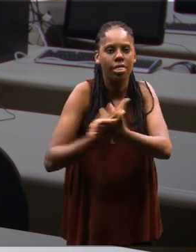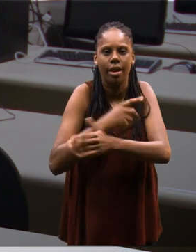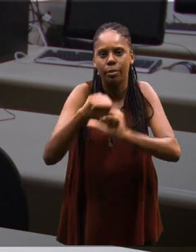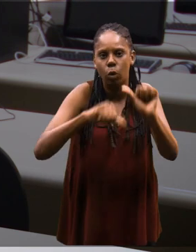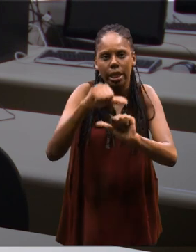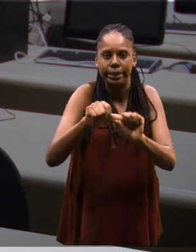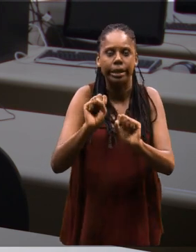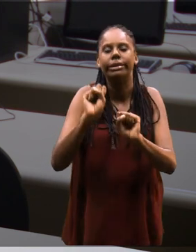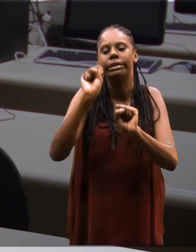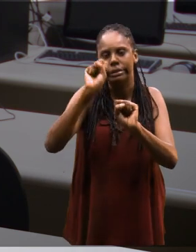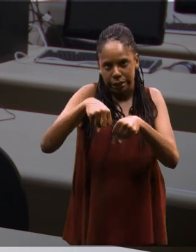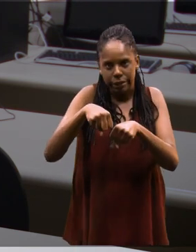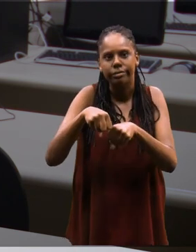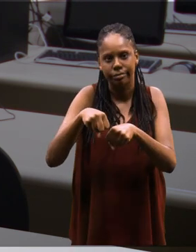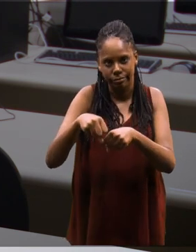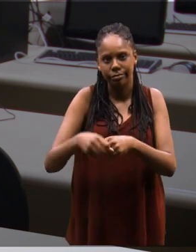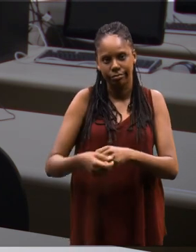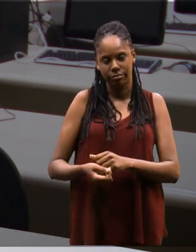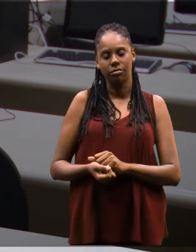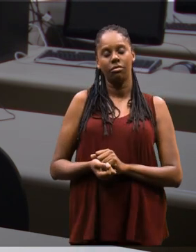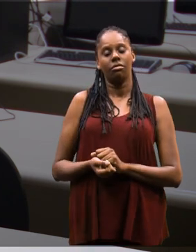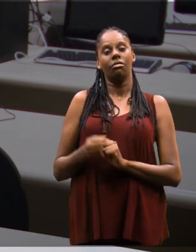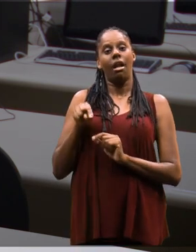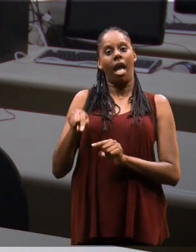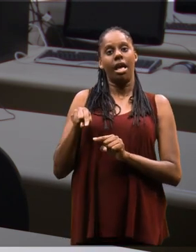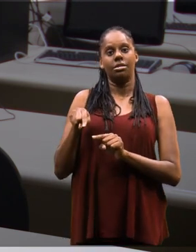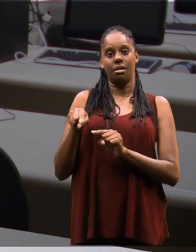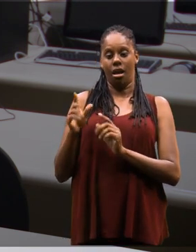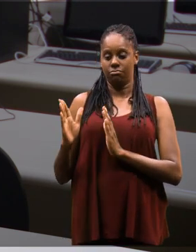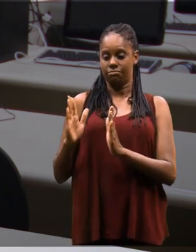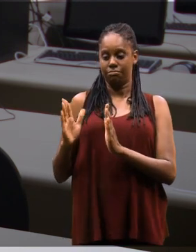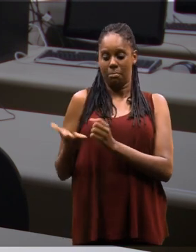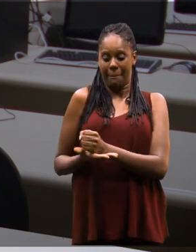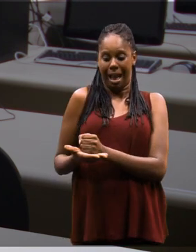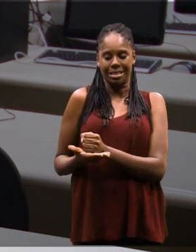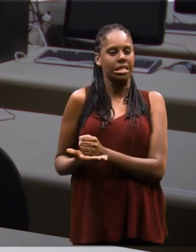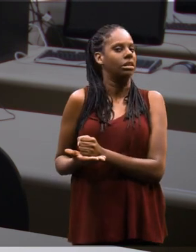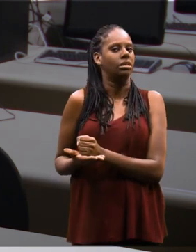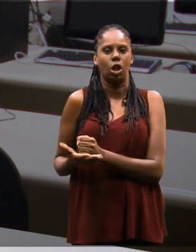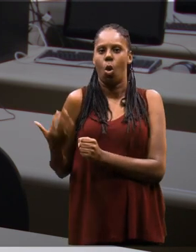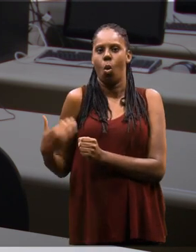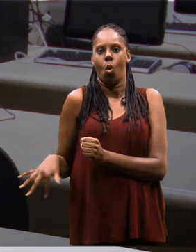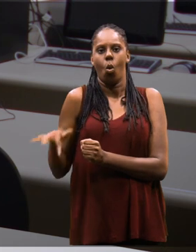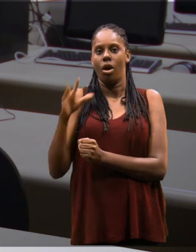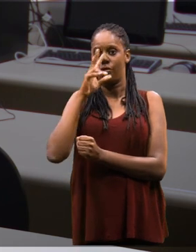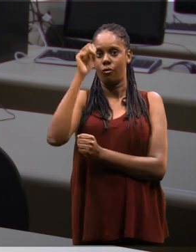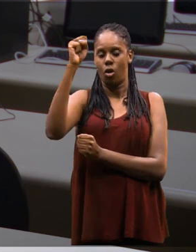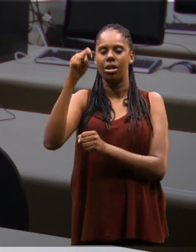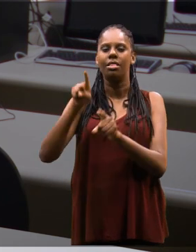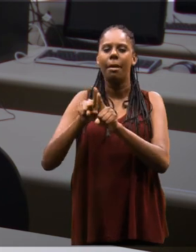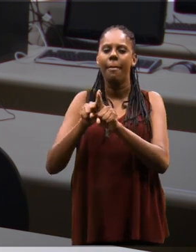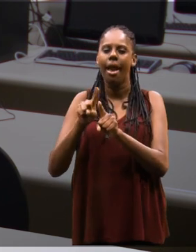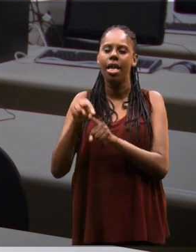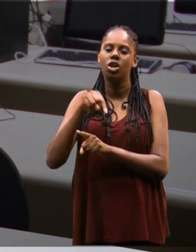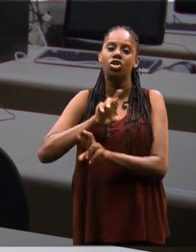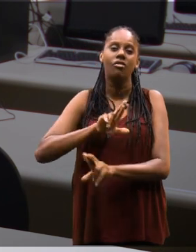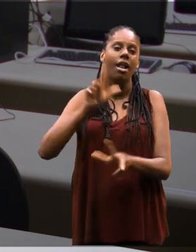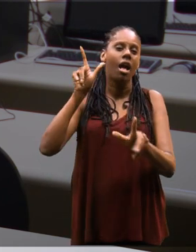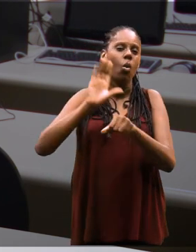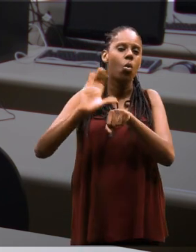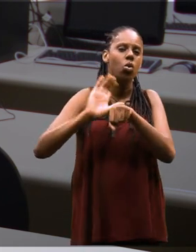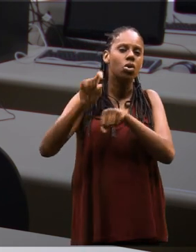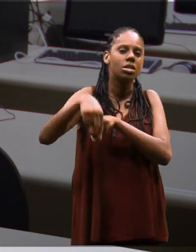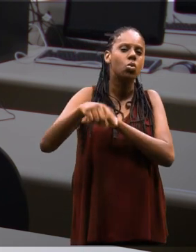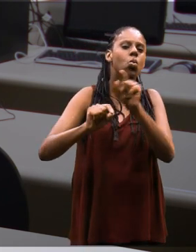inevitavelmente vão ocorrer, como continuam acontecendo. Então essa base é muito forte. Outra coisa que é importante chamar a atenção como